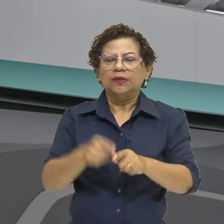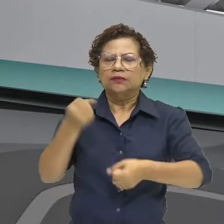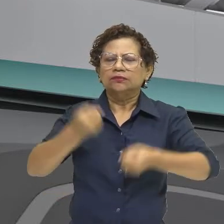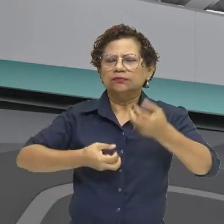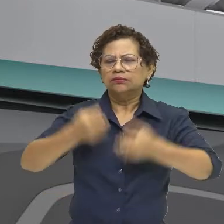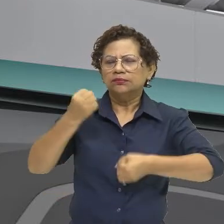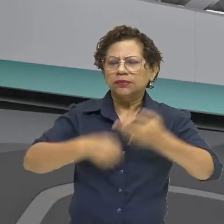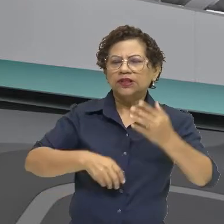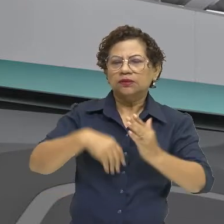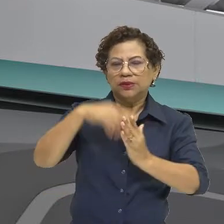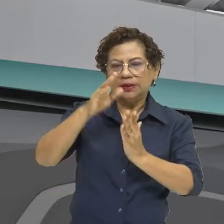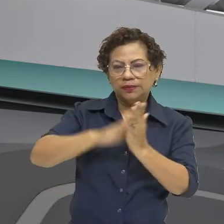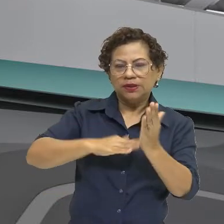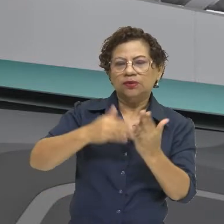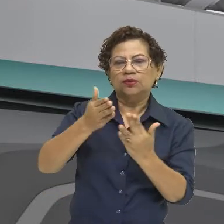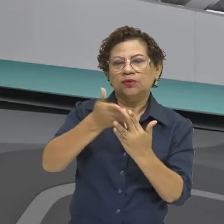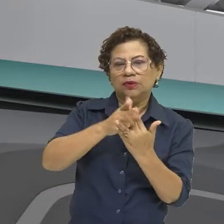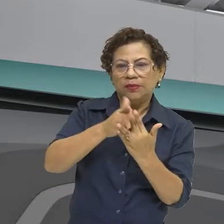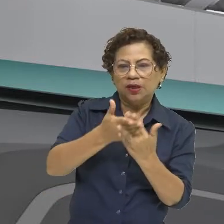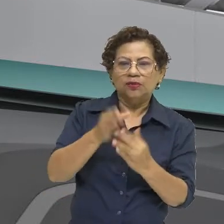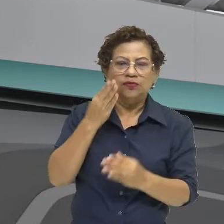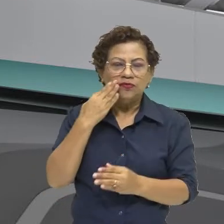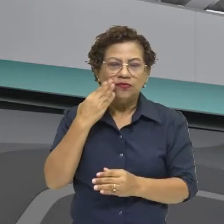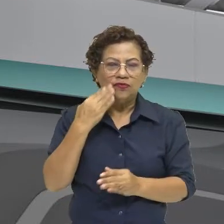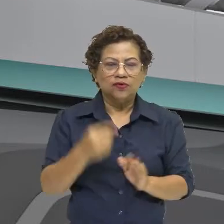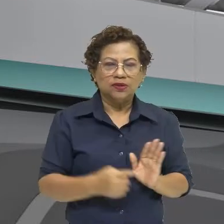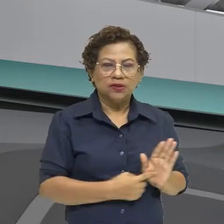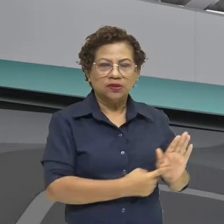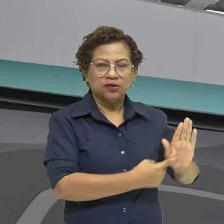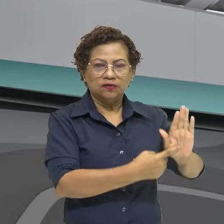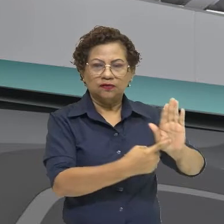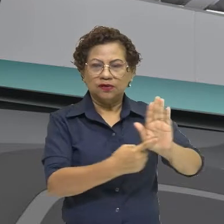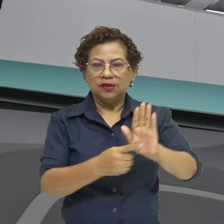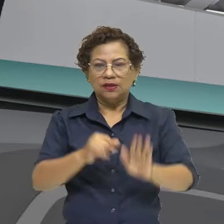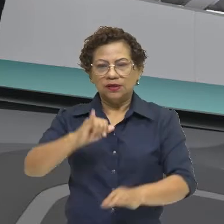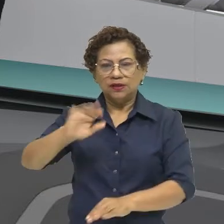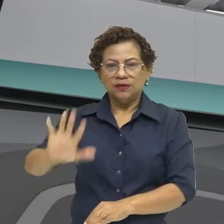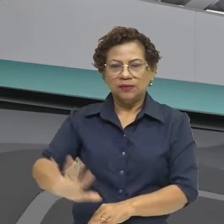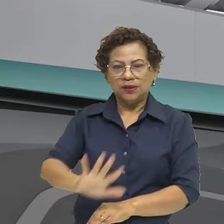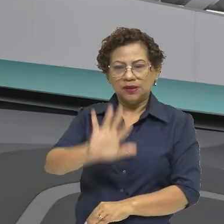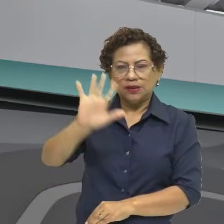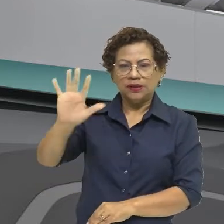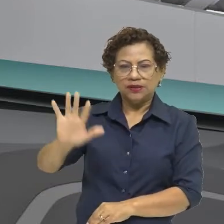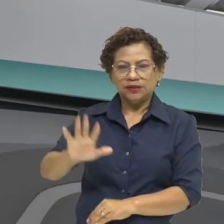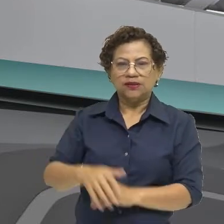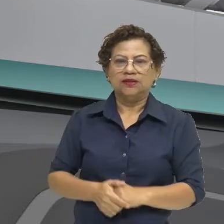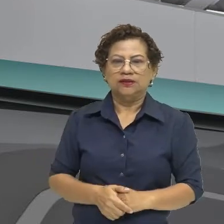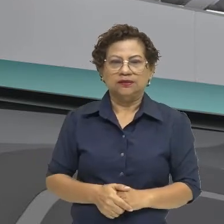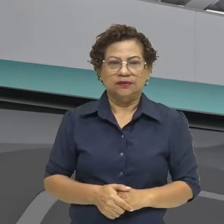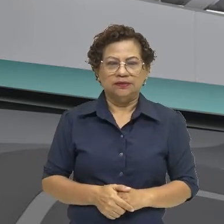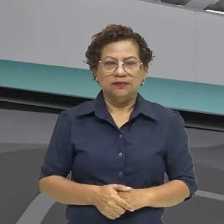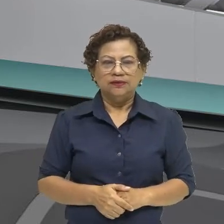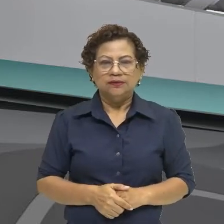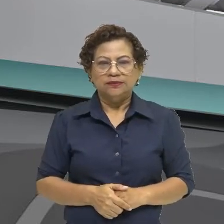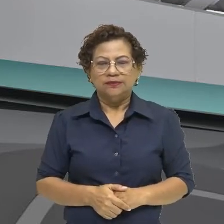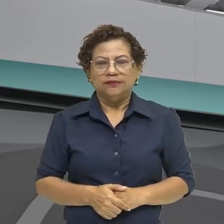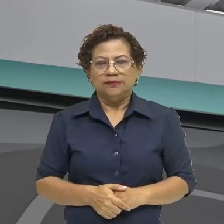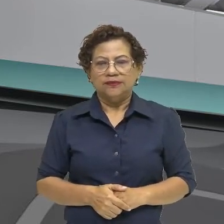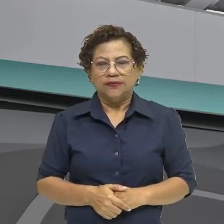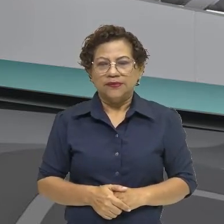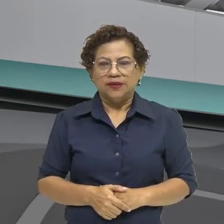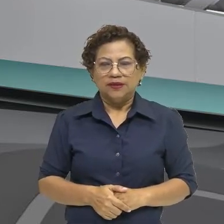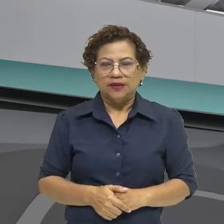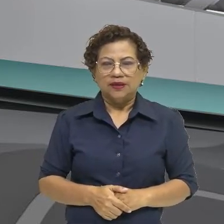sobre a pintura barroca, que eu trago, exemplo, para vocês aqui, que é justamente, ele vai inserir na sua obra